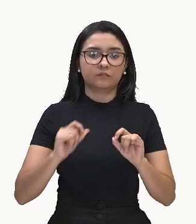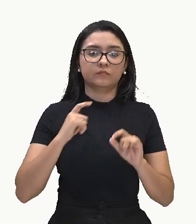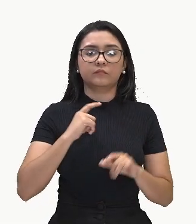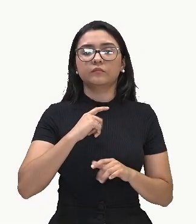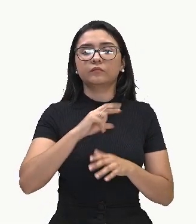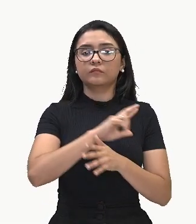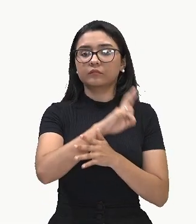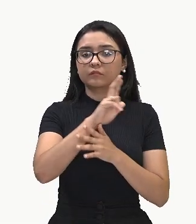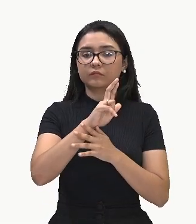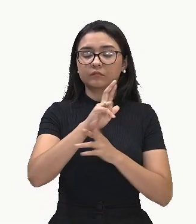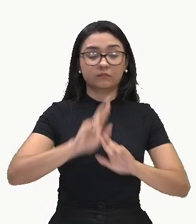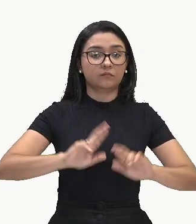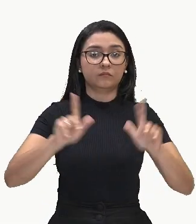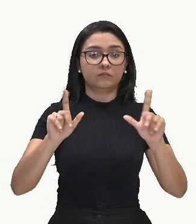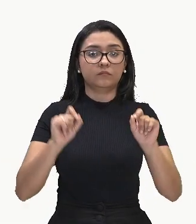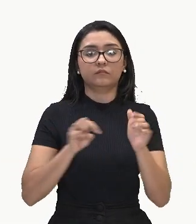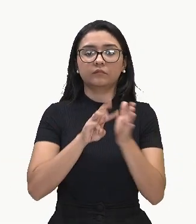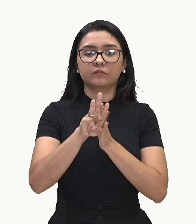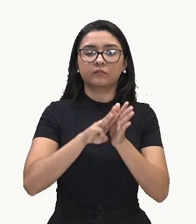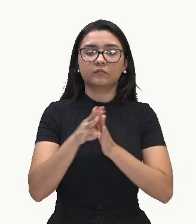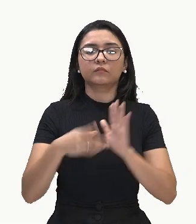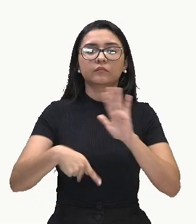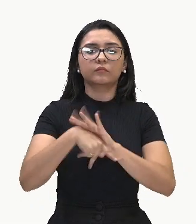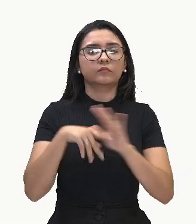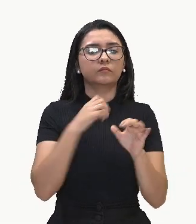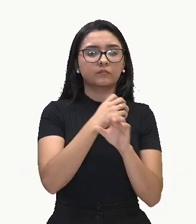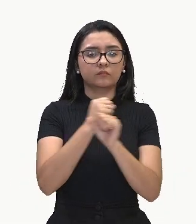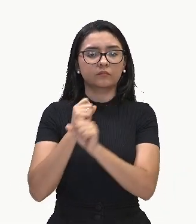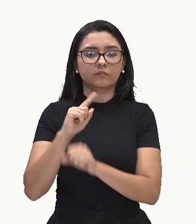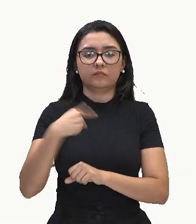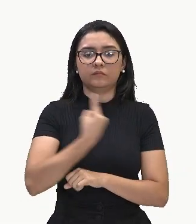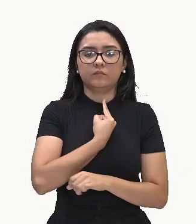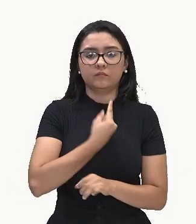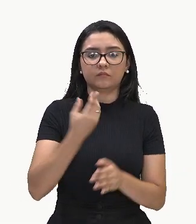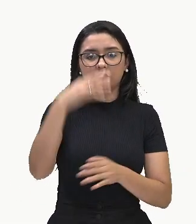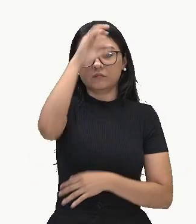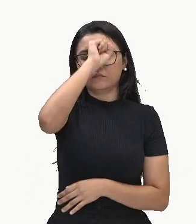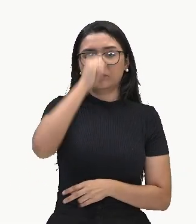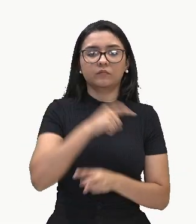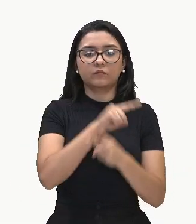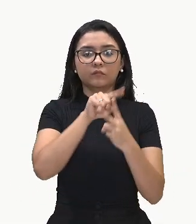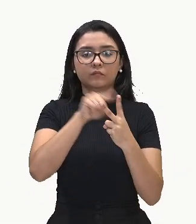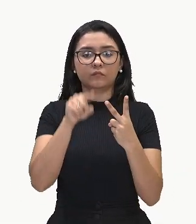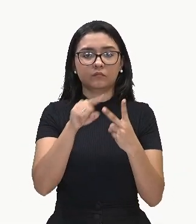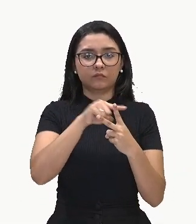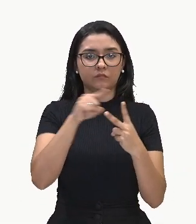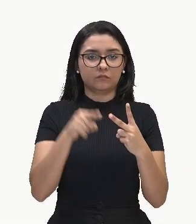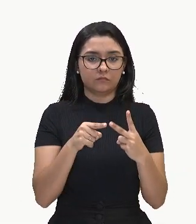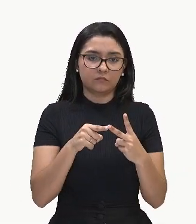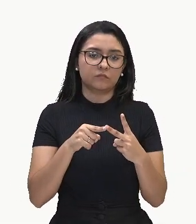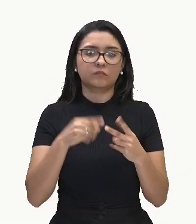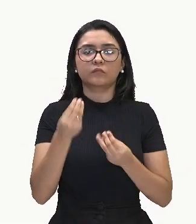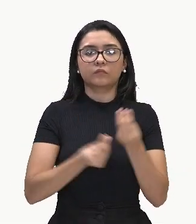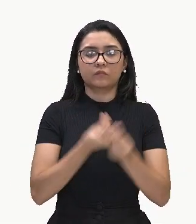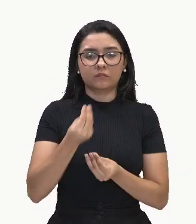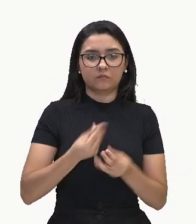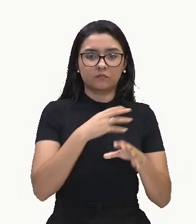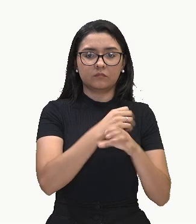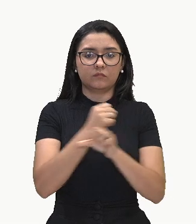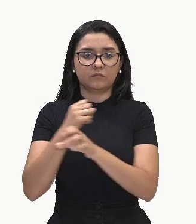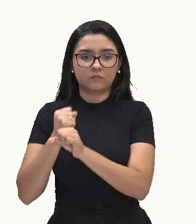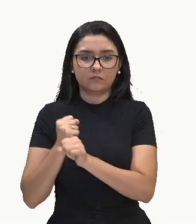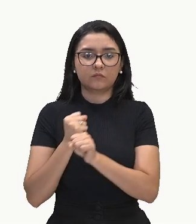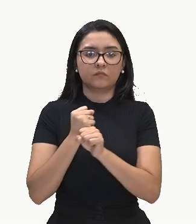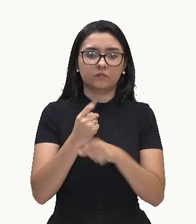métodos de resolução. Vamos conhecer duas maneiras para efetuar